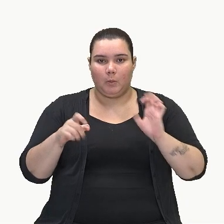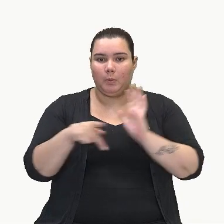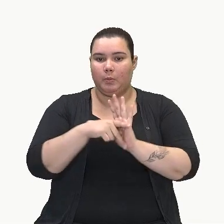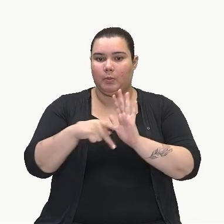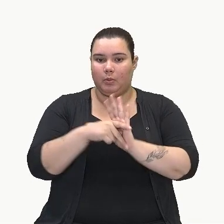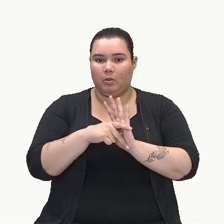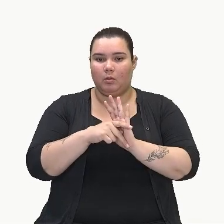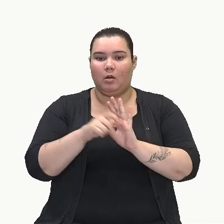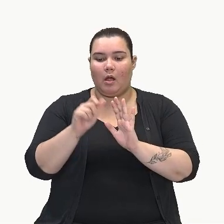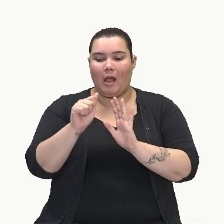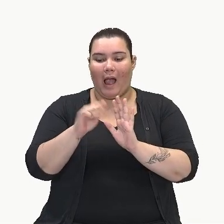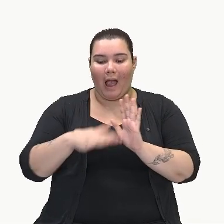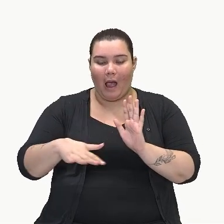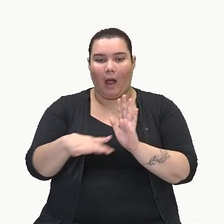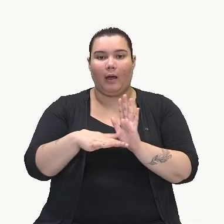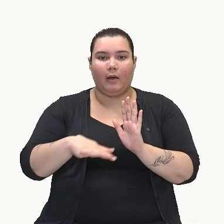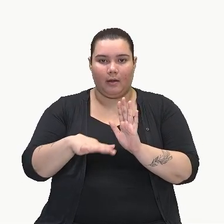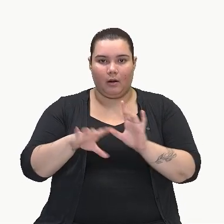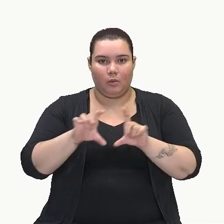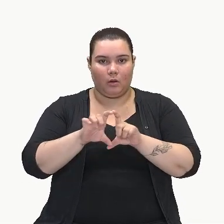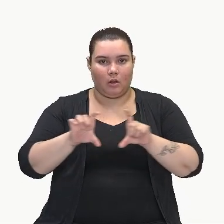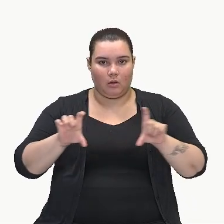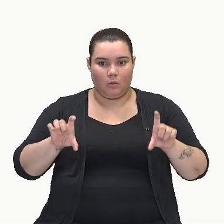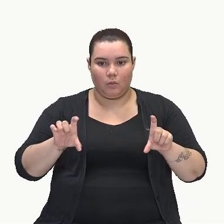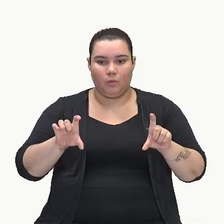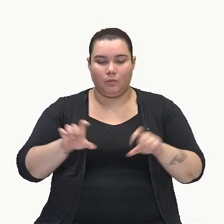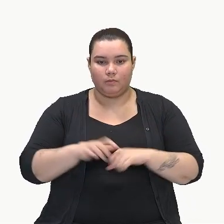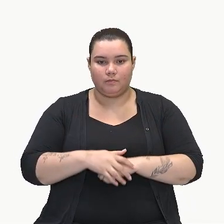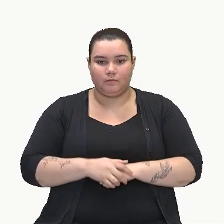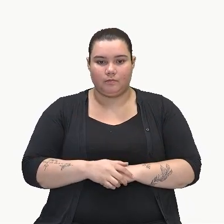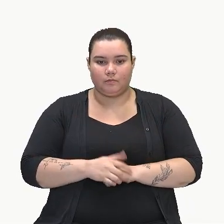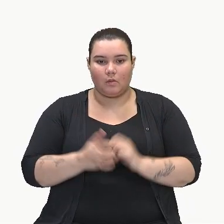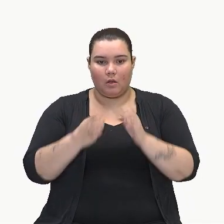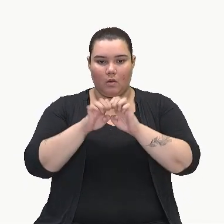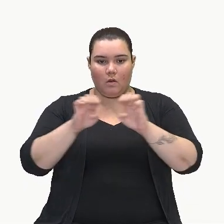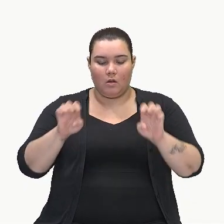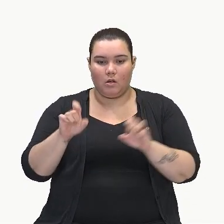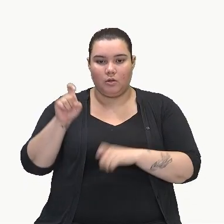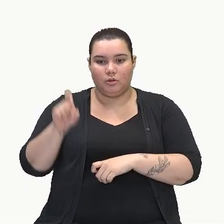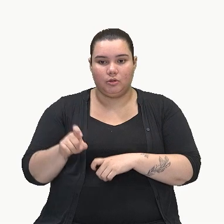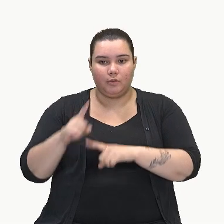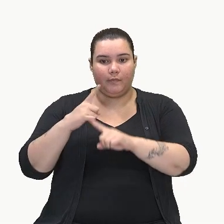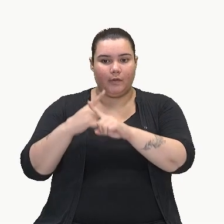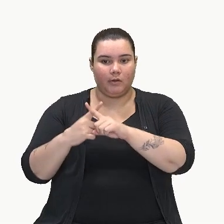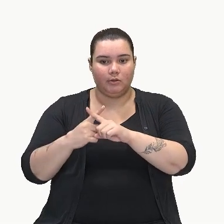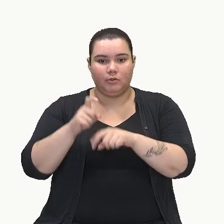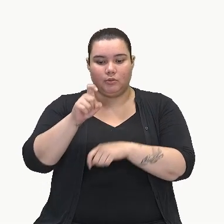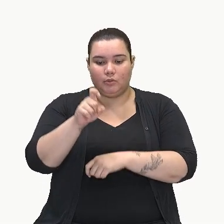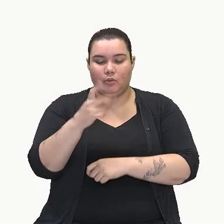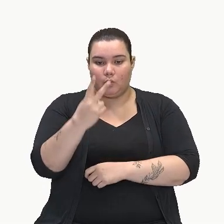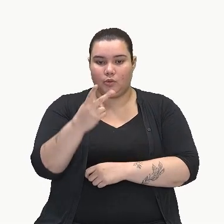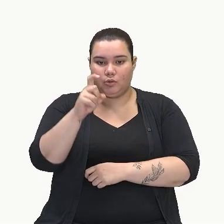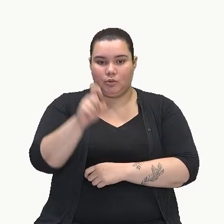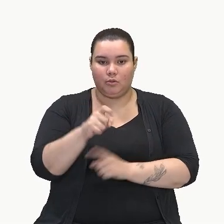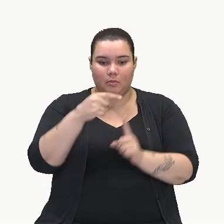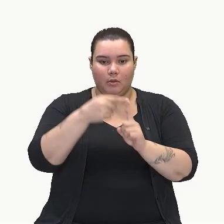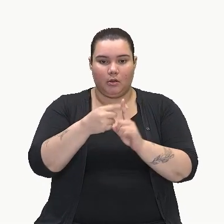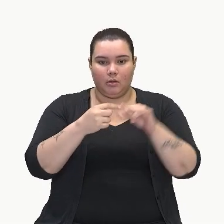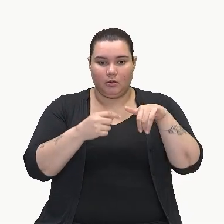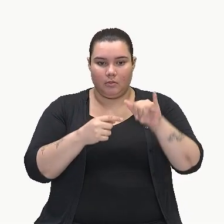de um retângulo. Então, a expressão x vezes 2x mais y